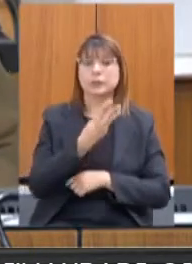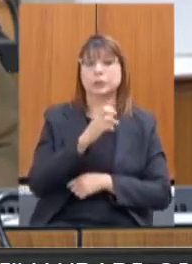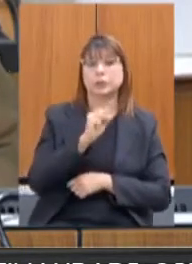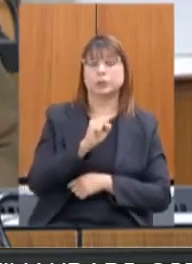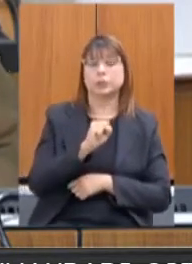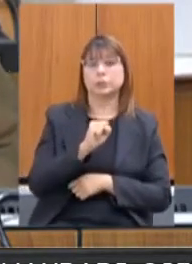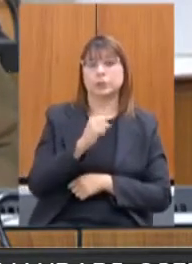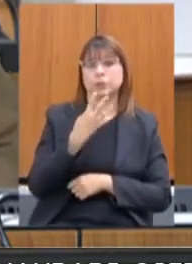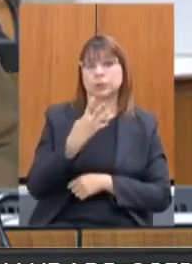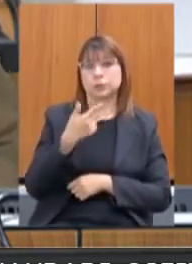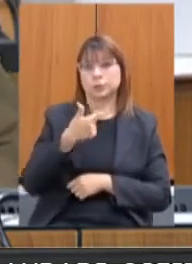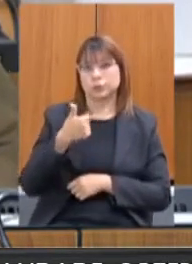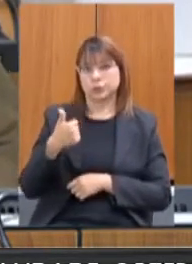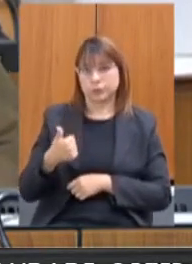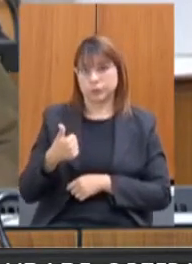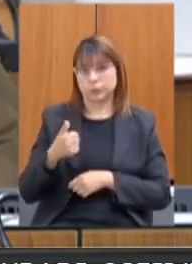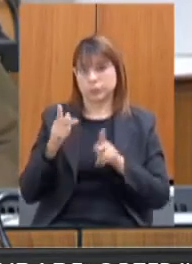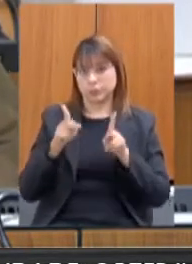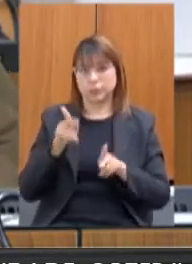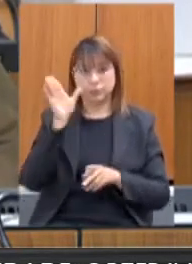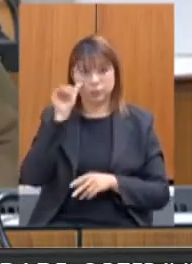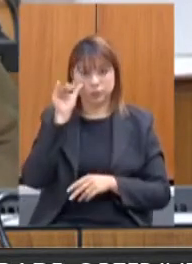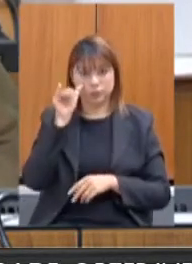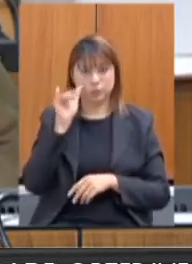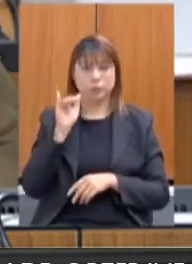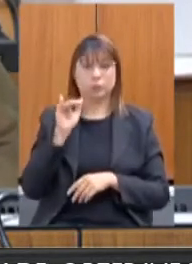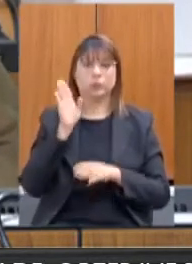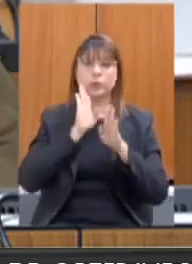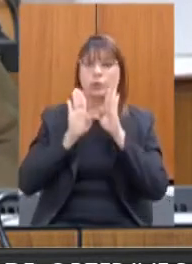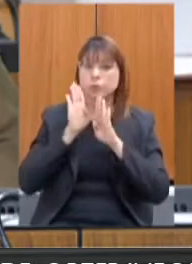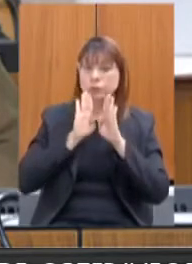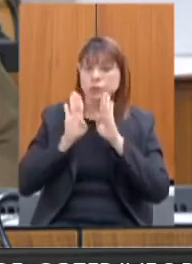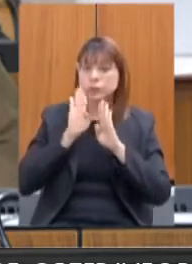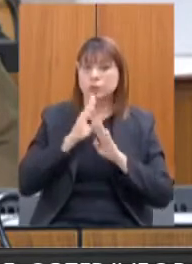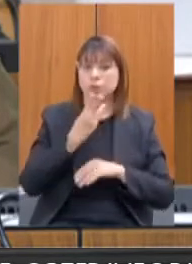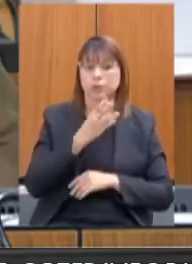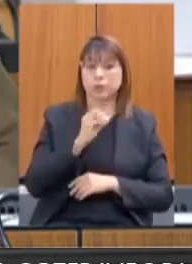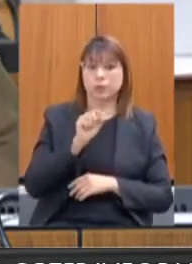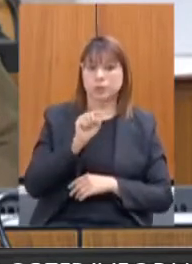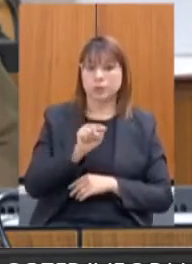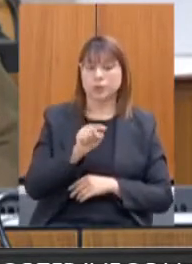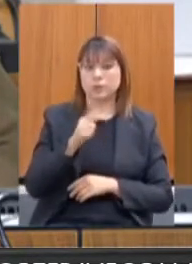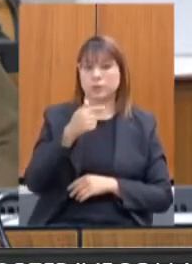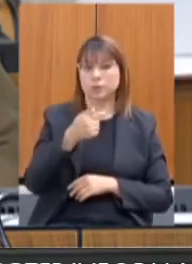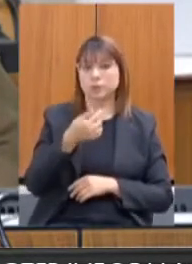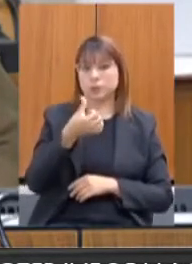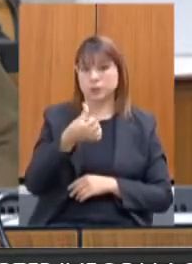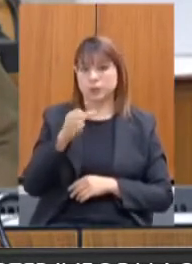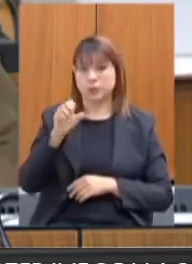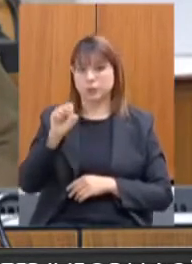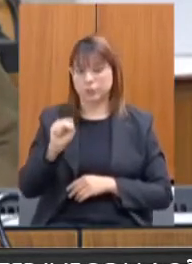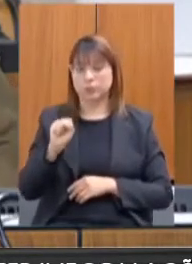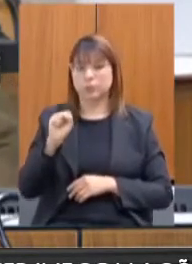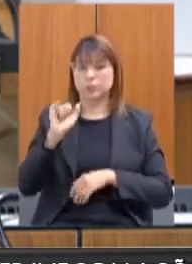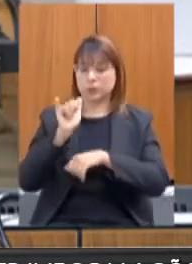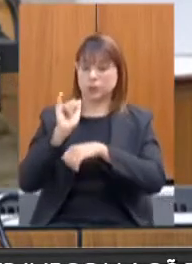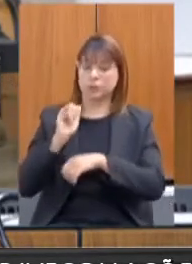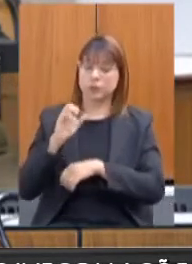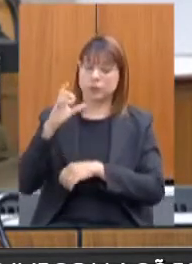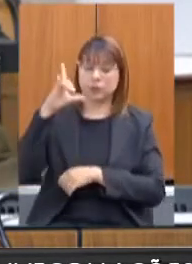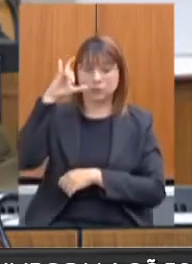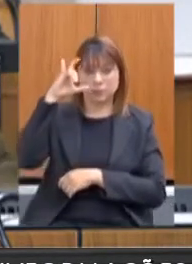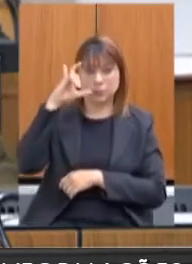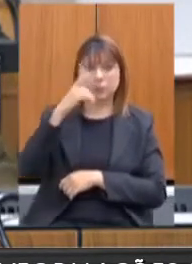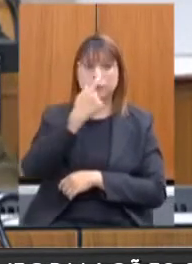.421 visualizações no Facebook, 30.768 no Instagram e 1